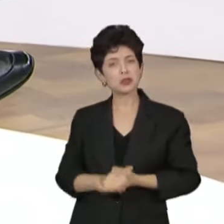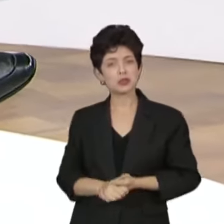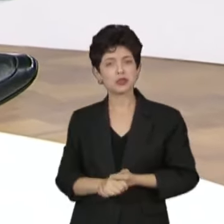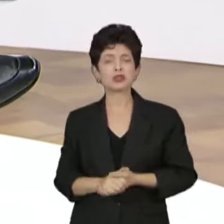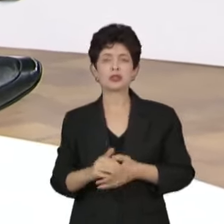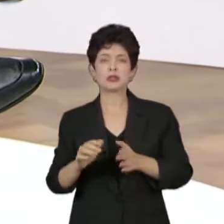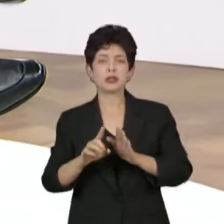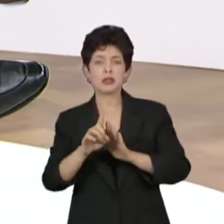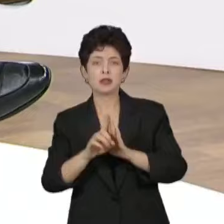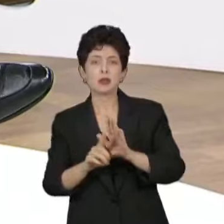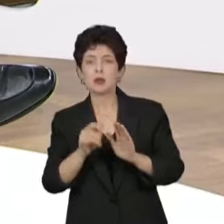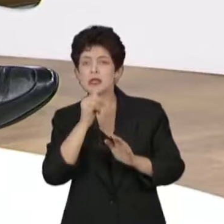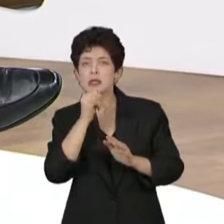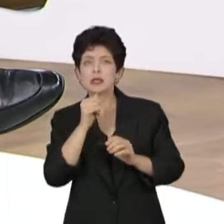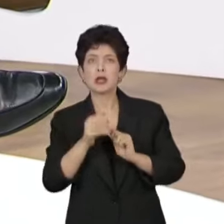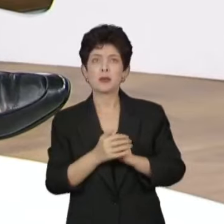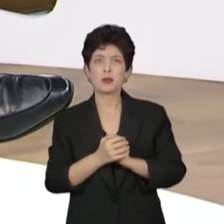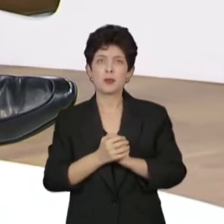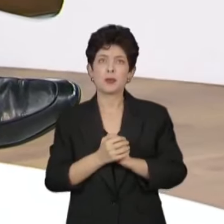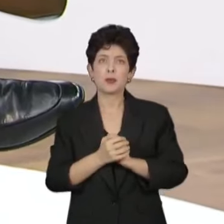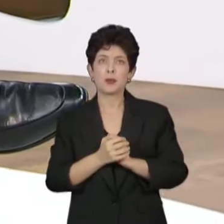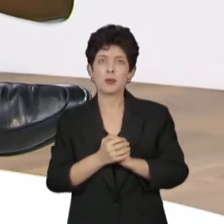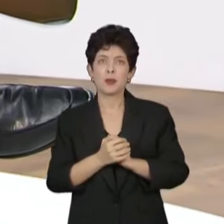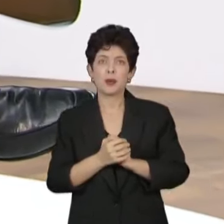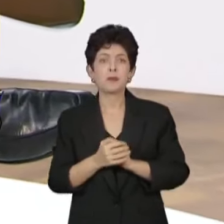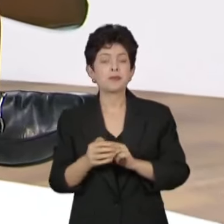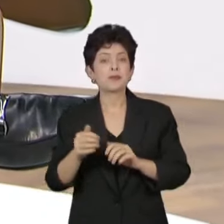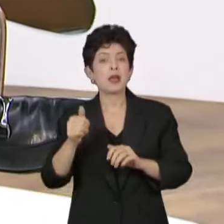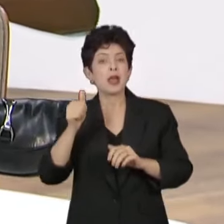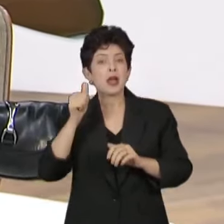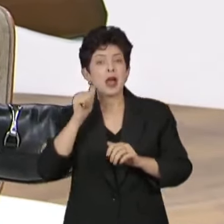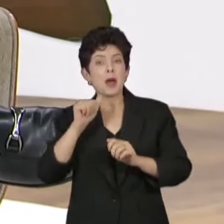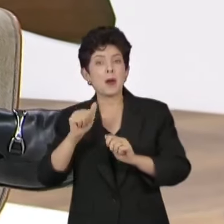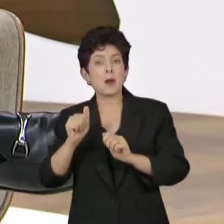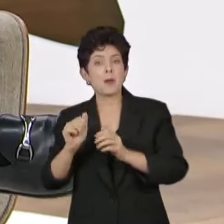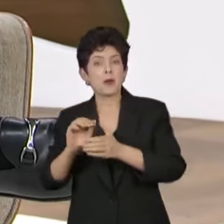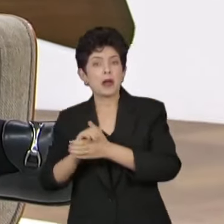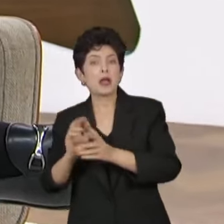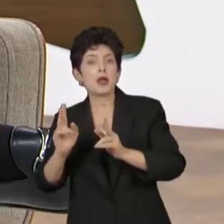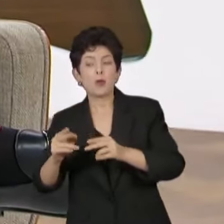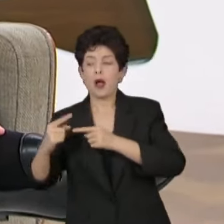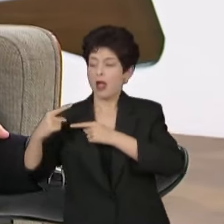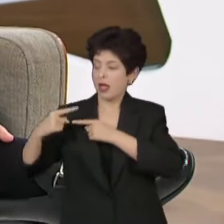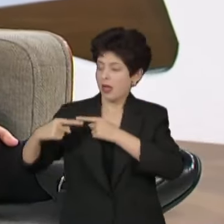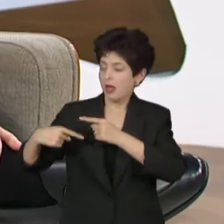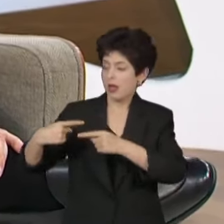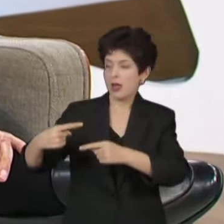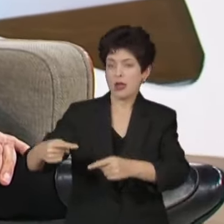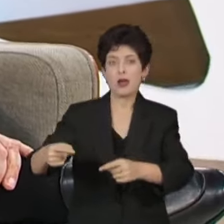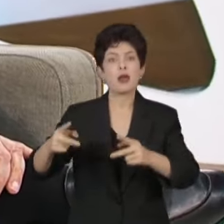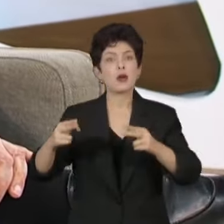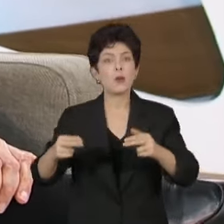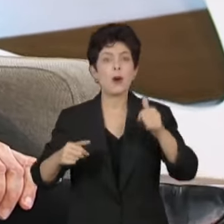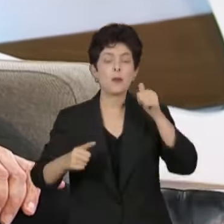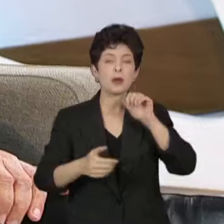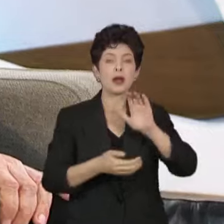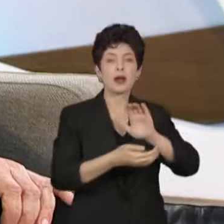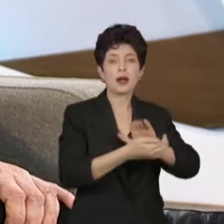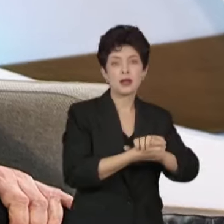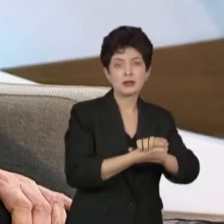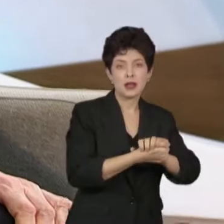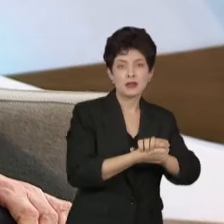Direito da companheira ter os mesmos direitos de herança hereditários que a mulher casada